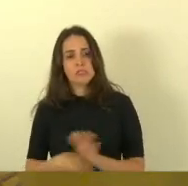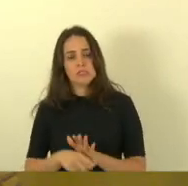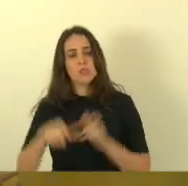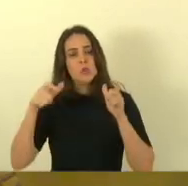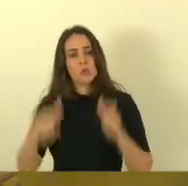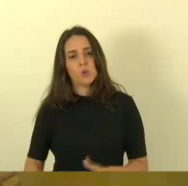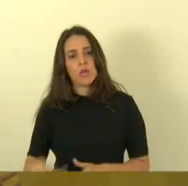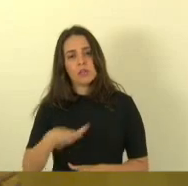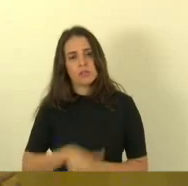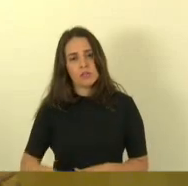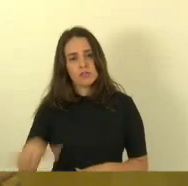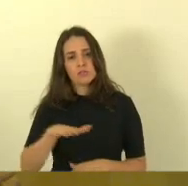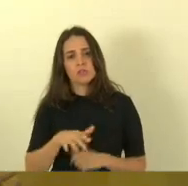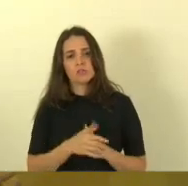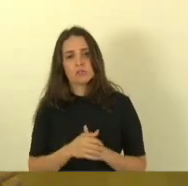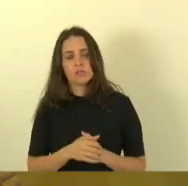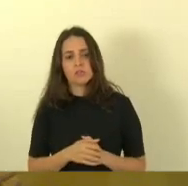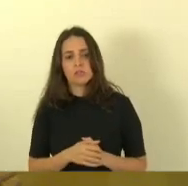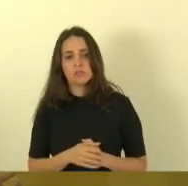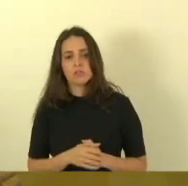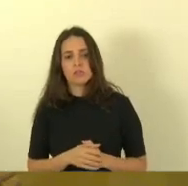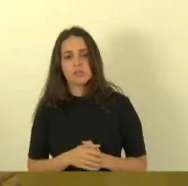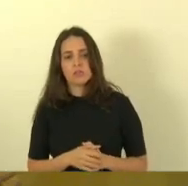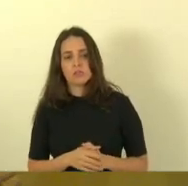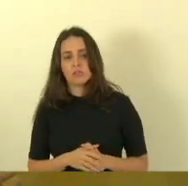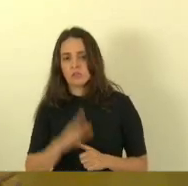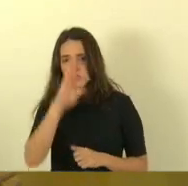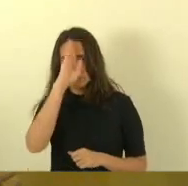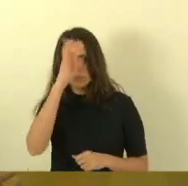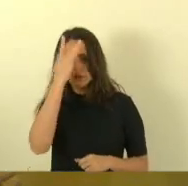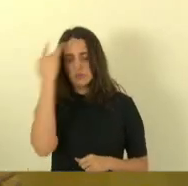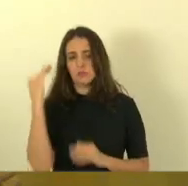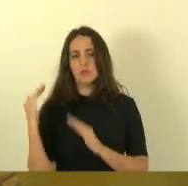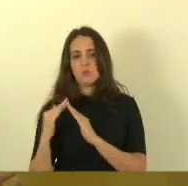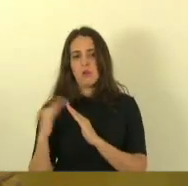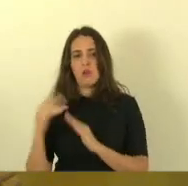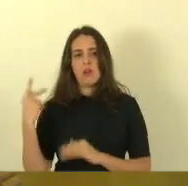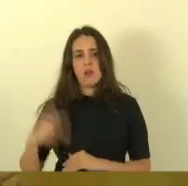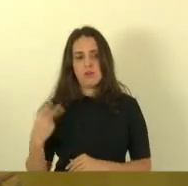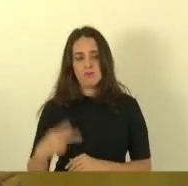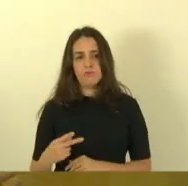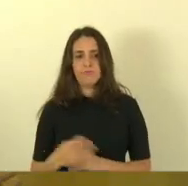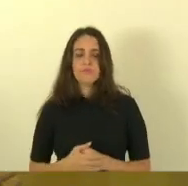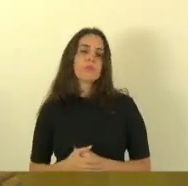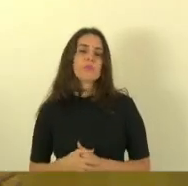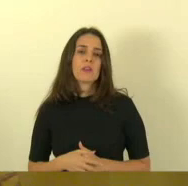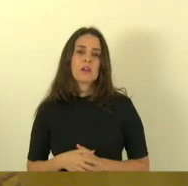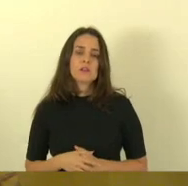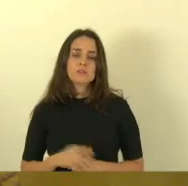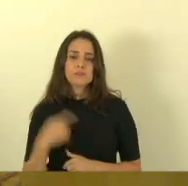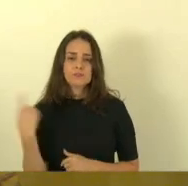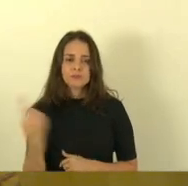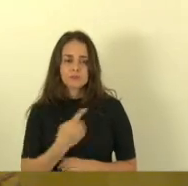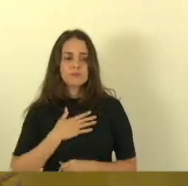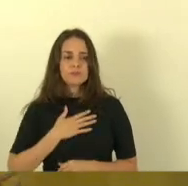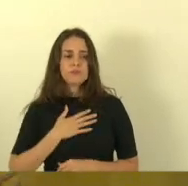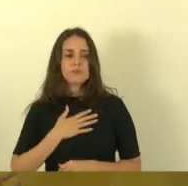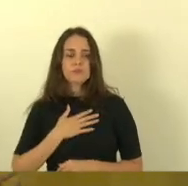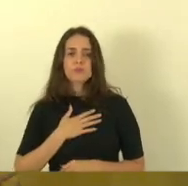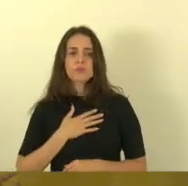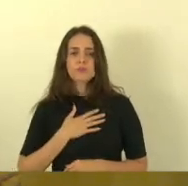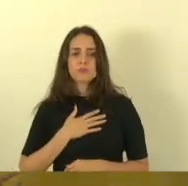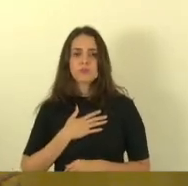localidade e principalmente com as pessoas que residem lá por fim senhor presidente nós gostaríamos